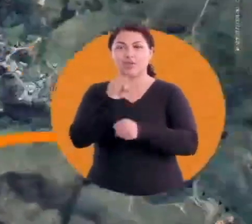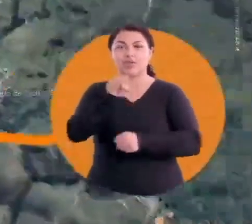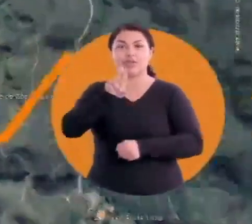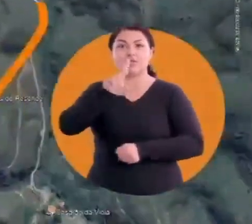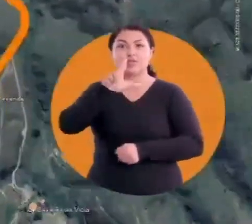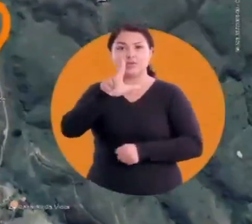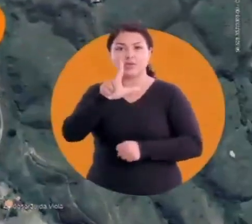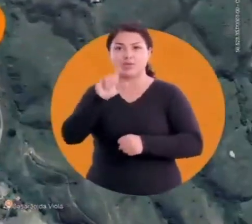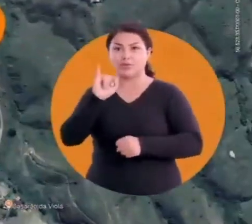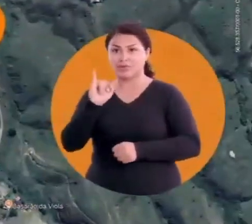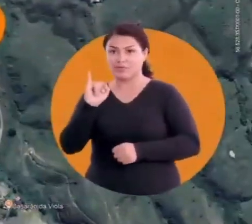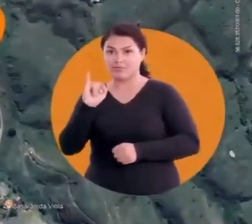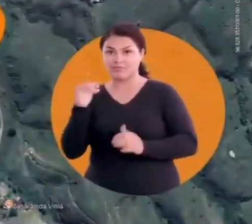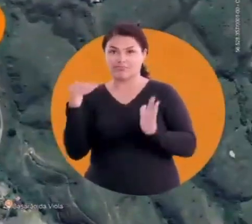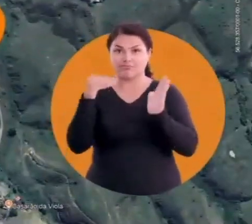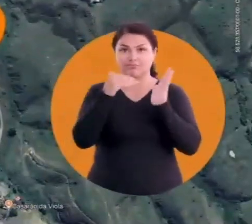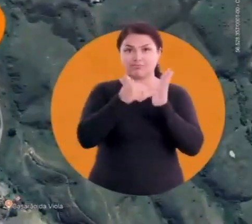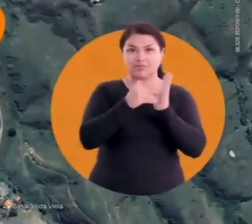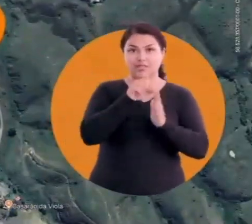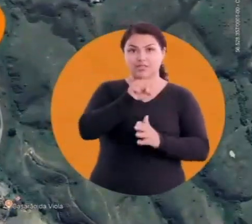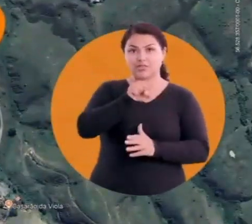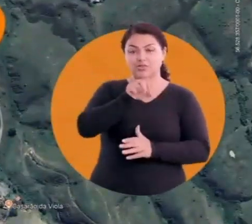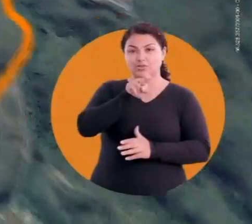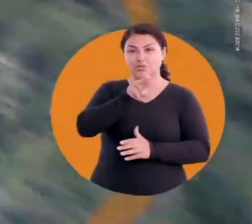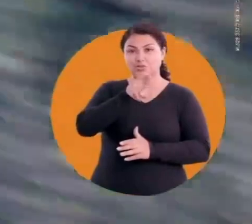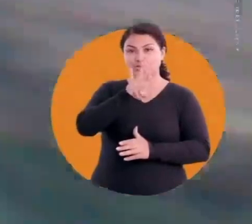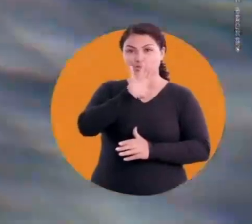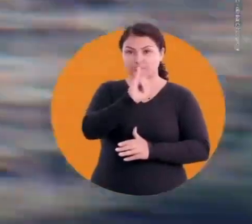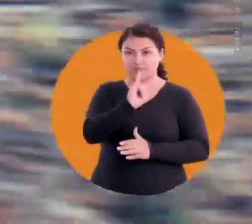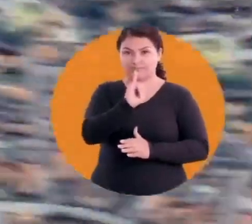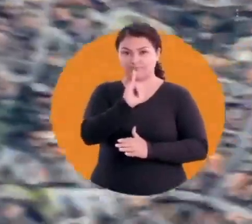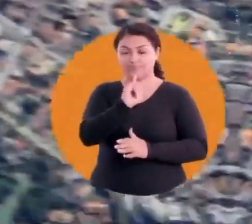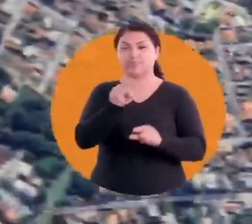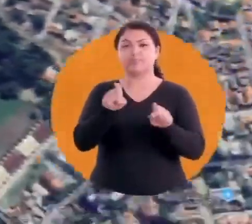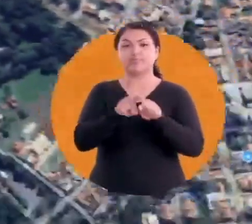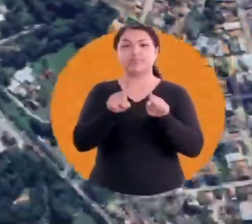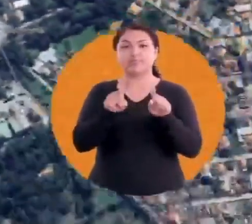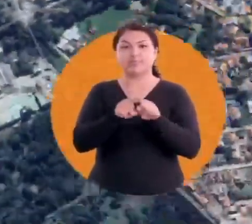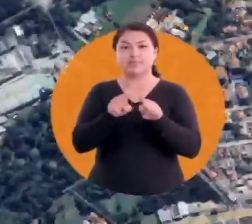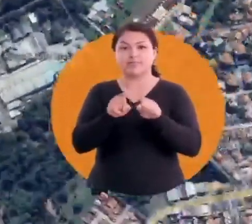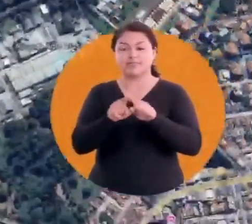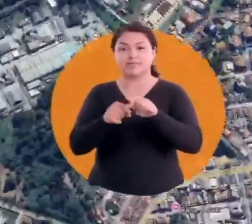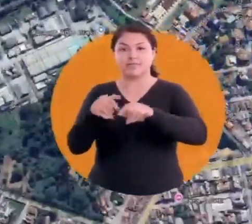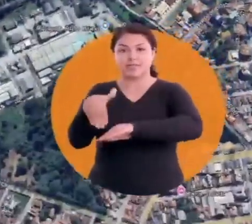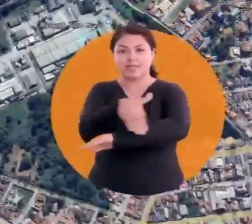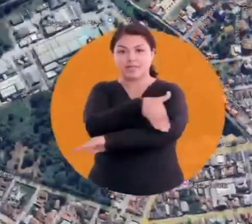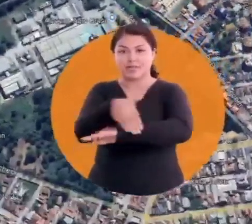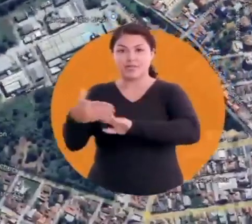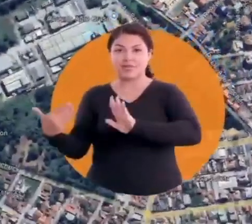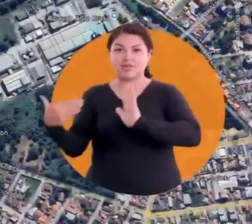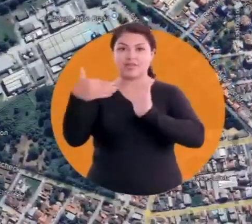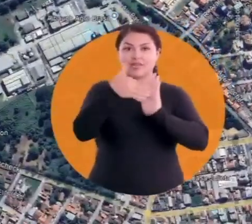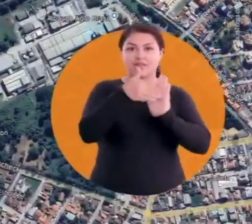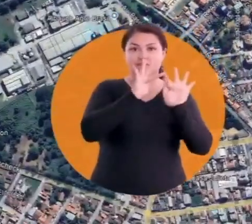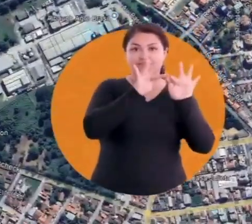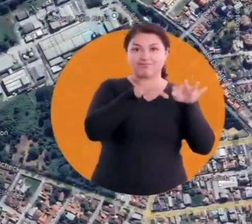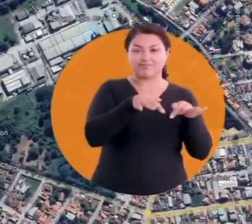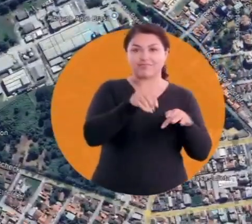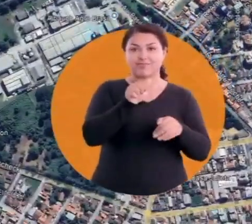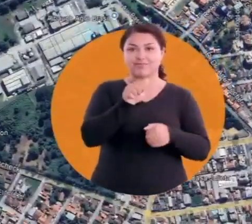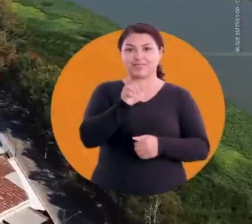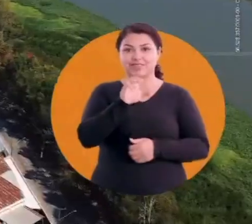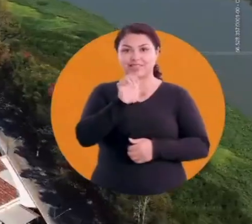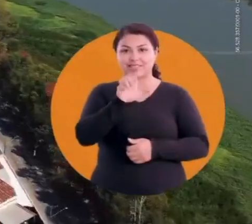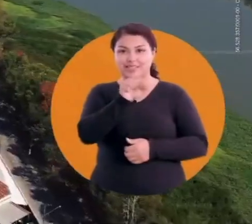acesso sul ligando Ipiranga e a estrada Surubi-Bulhões Estender a Avenida Beira Rio até o acesso